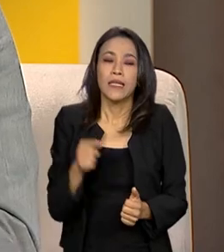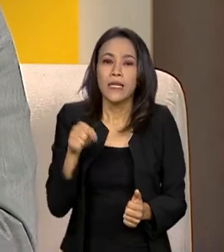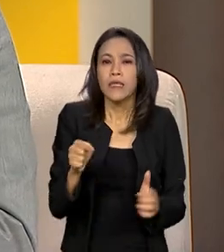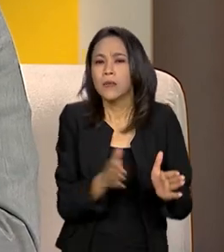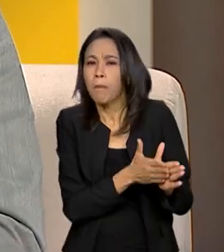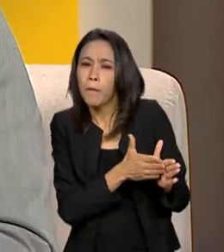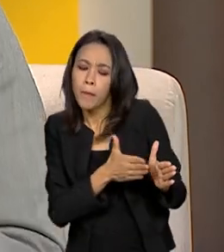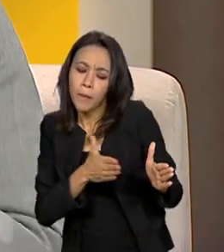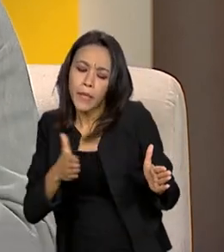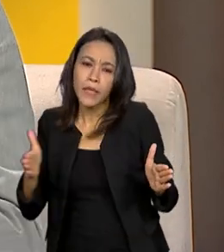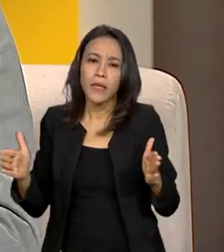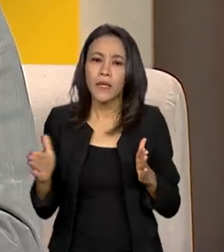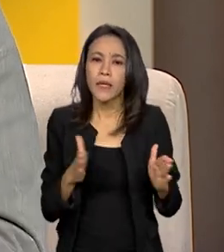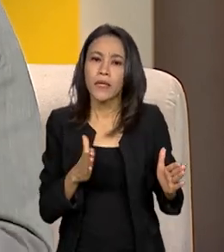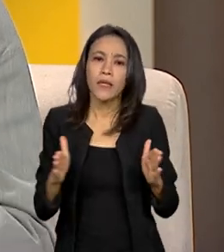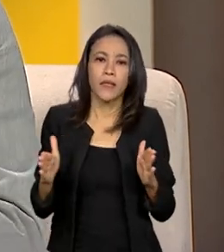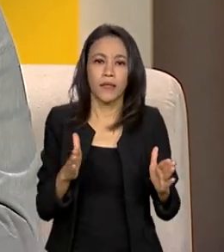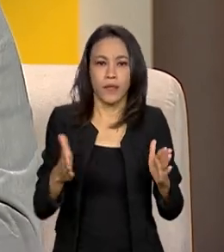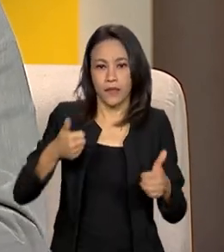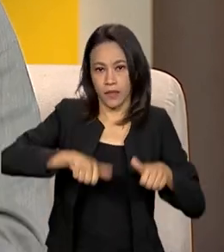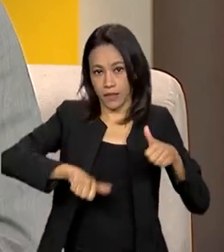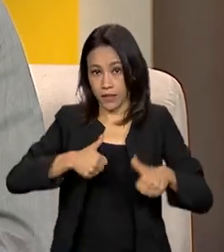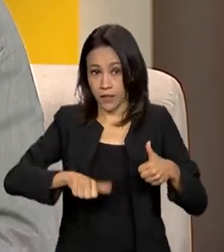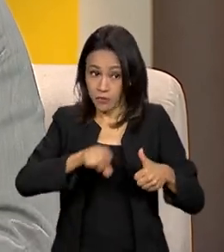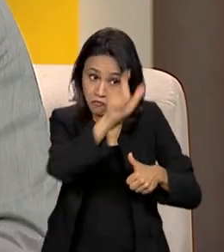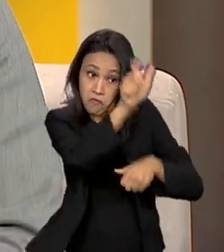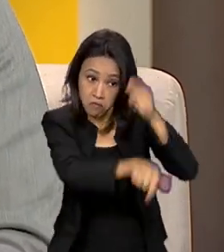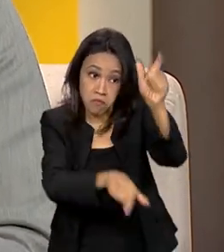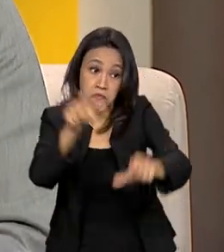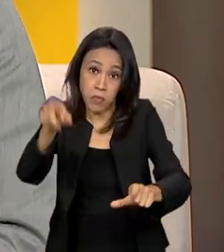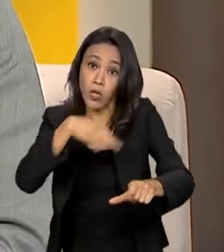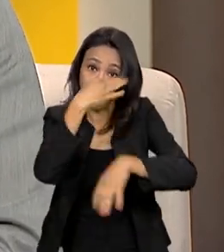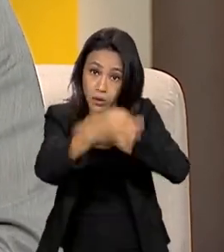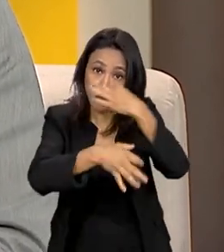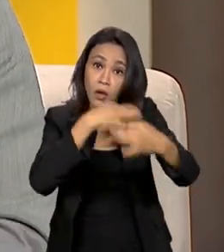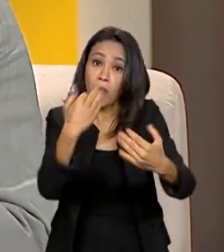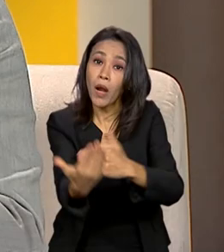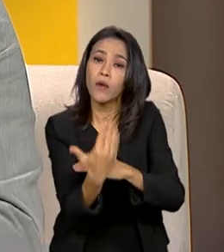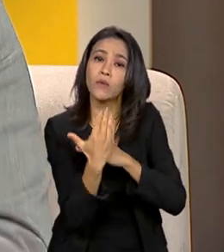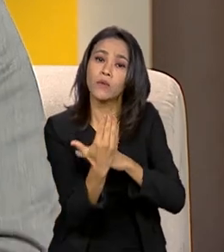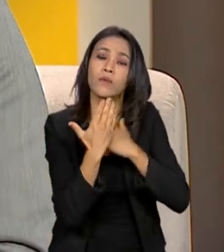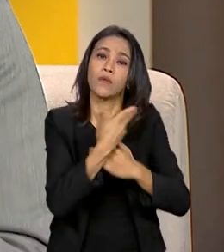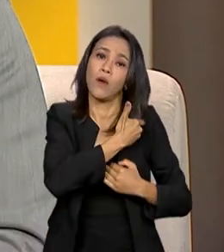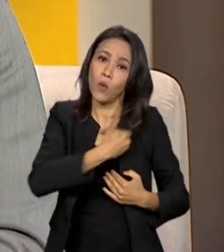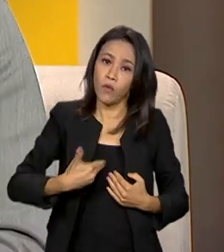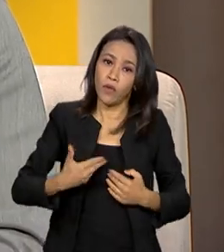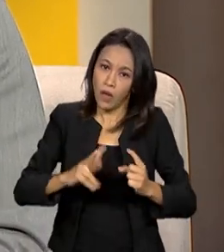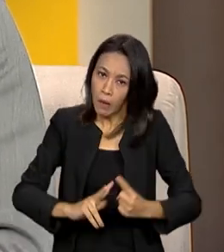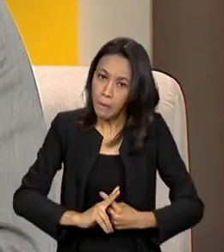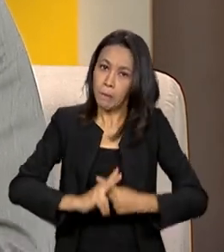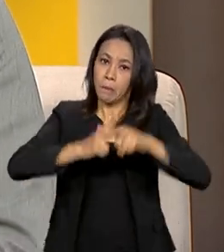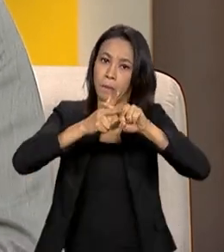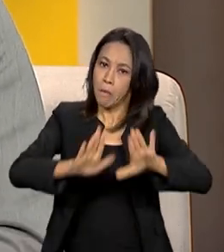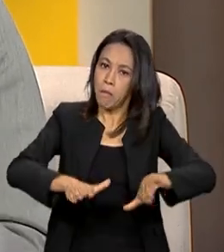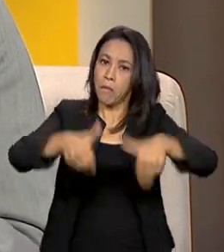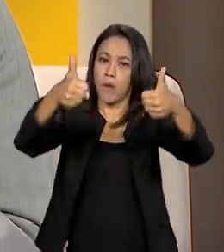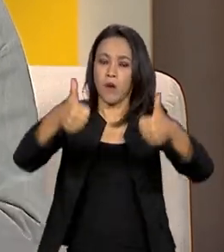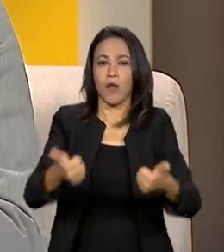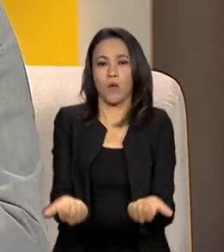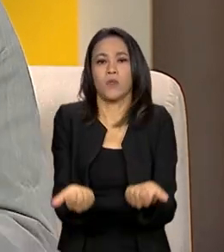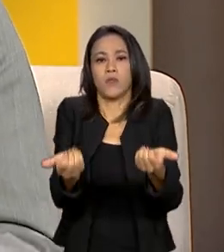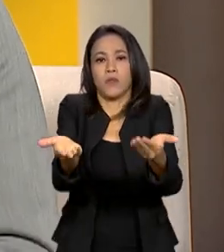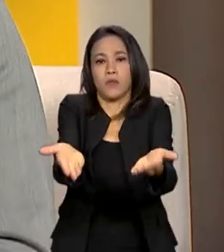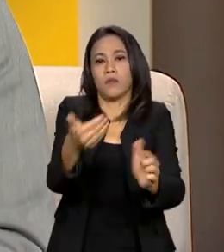de avaliação, o cidadão pode dar feedbacks e ele ajuda, então, o governo a fazer a melhoria desses serviços de acordo com